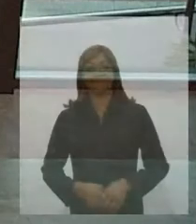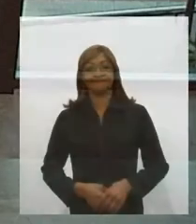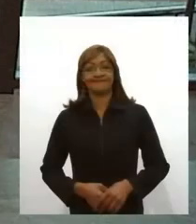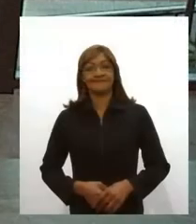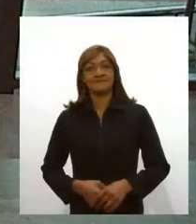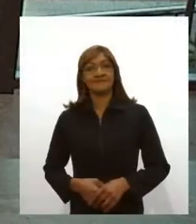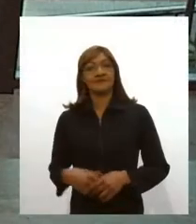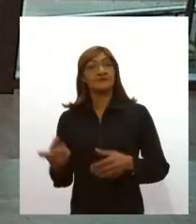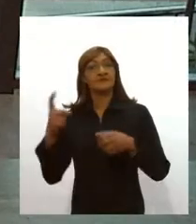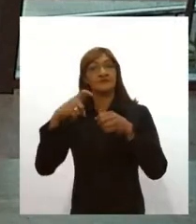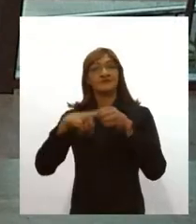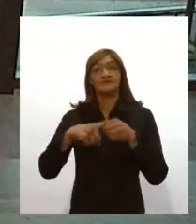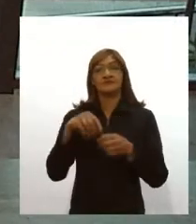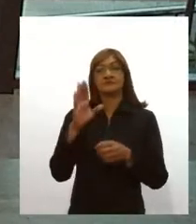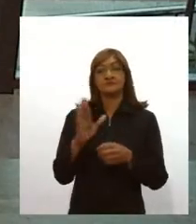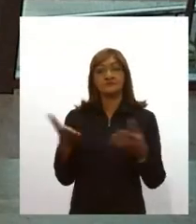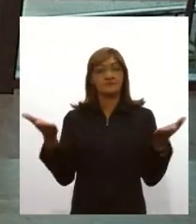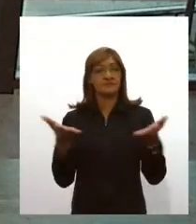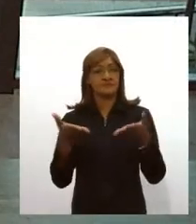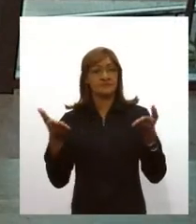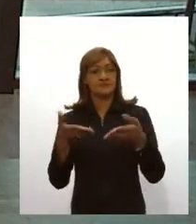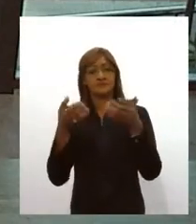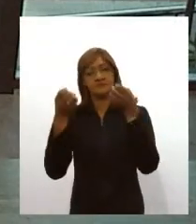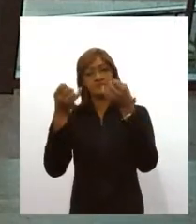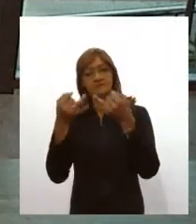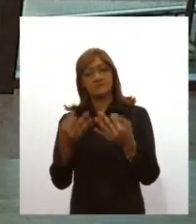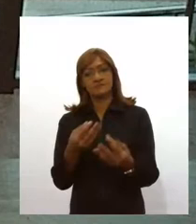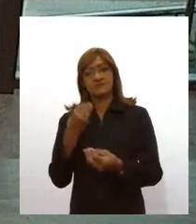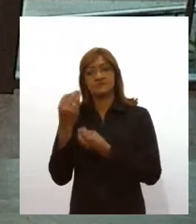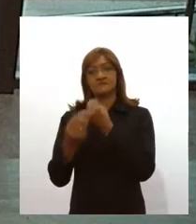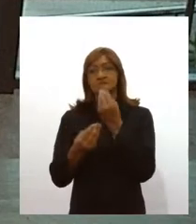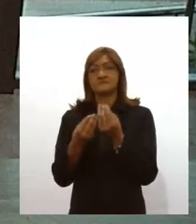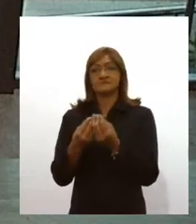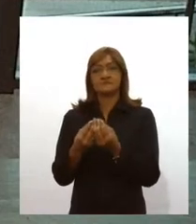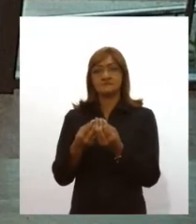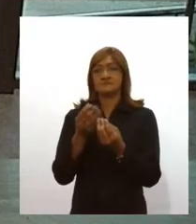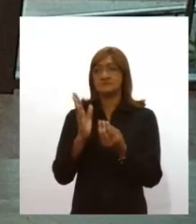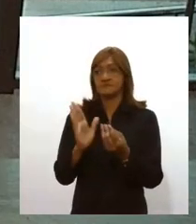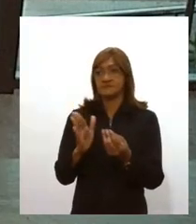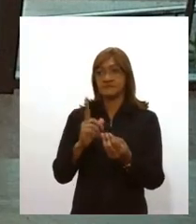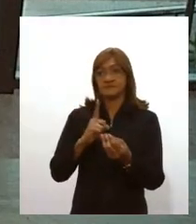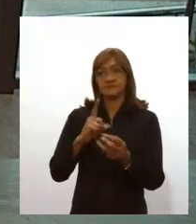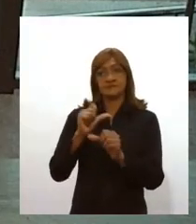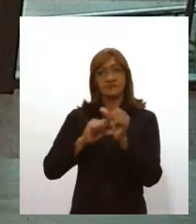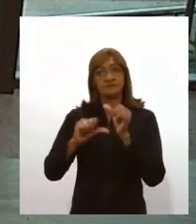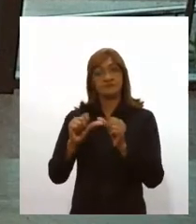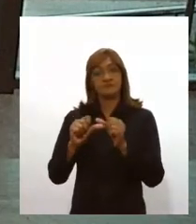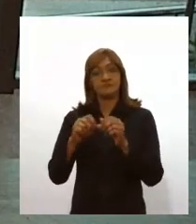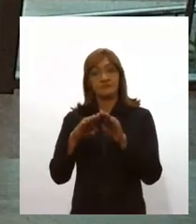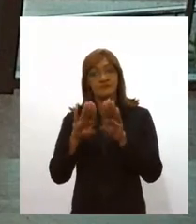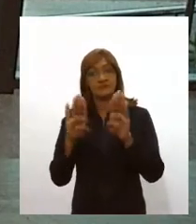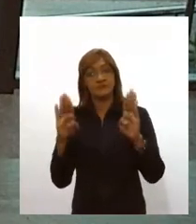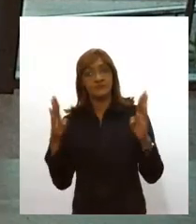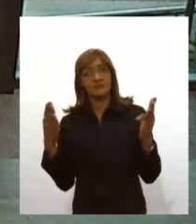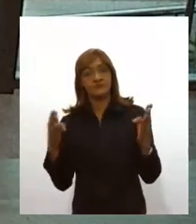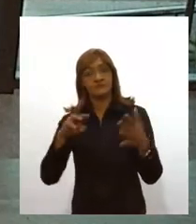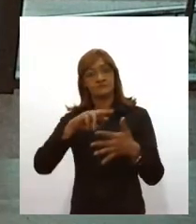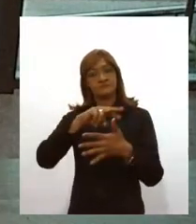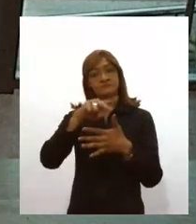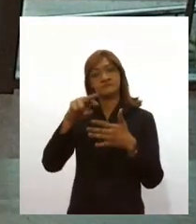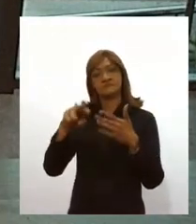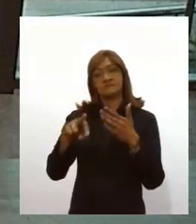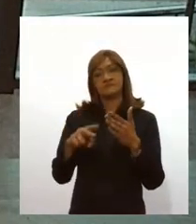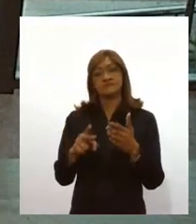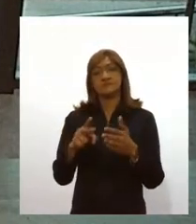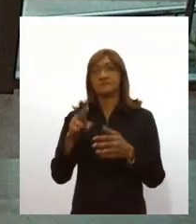Estamos de volta e vamos falar aí sobre as mudanças anunciadas em relação à retomada de várias atividades a partir